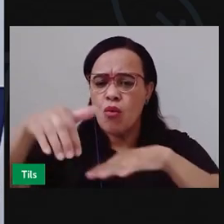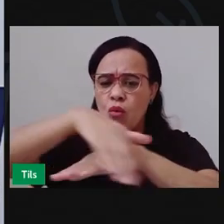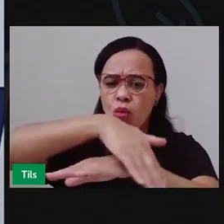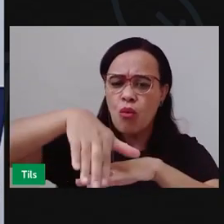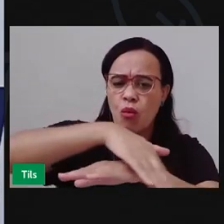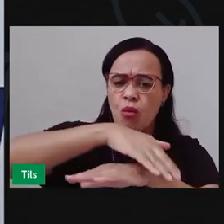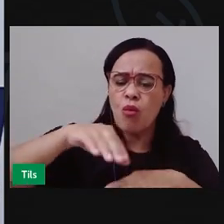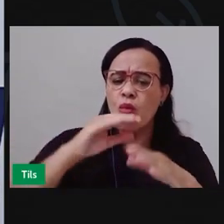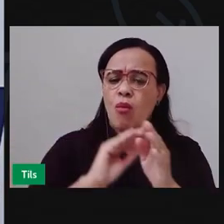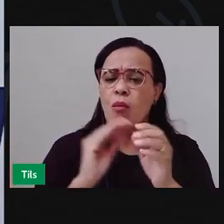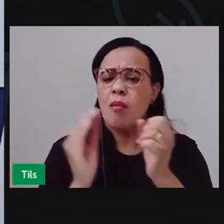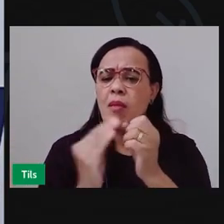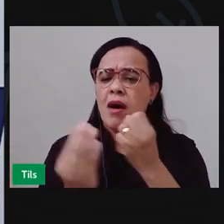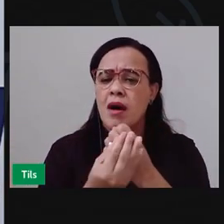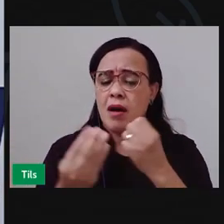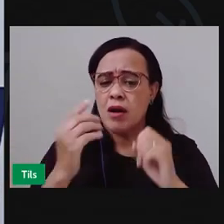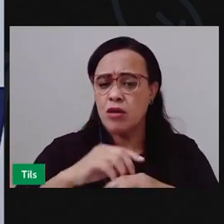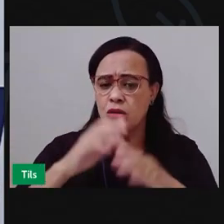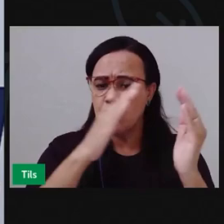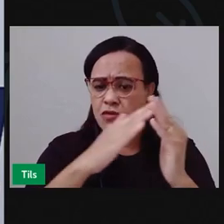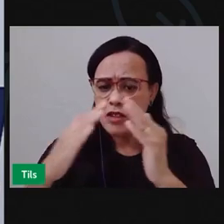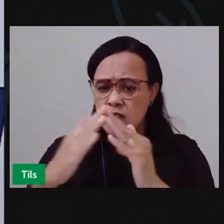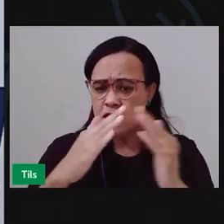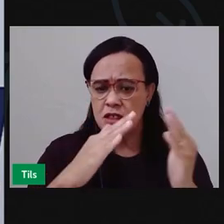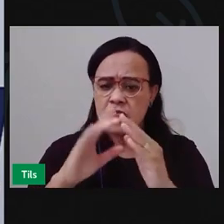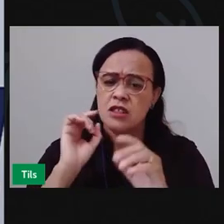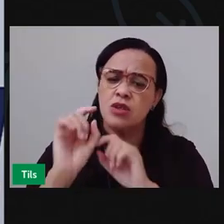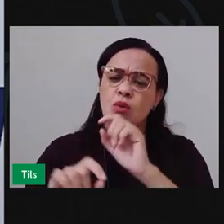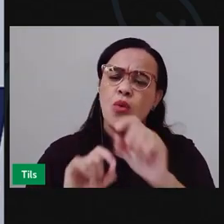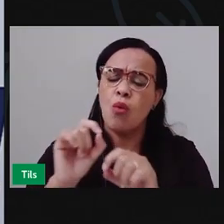vizinhos também sabem fazer essas coisas?